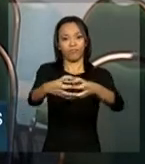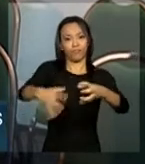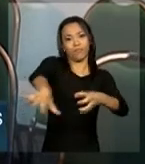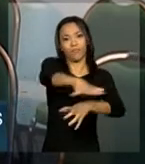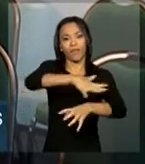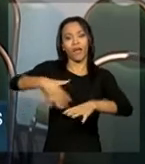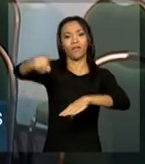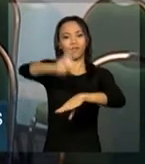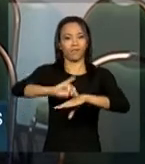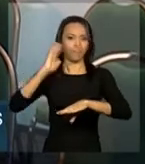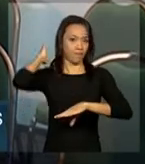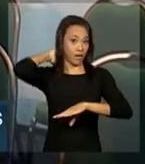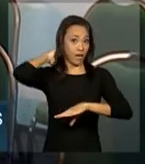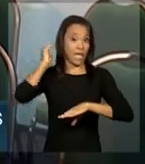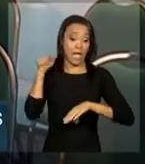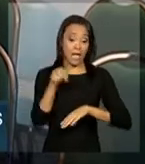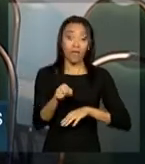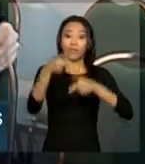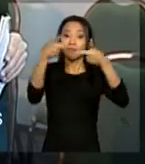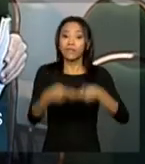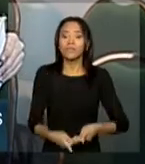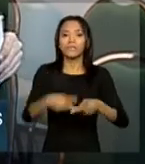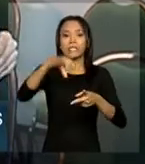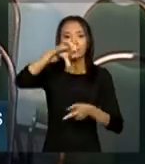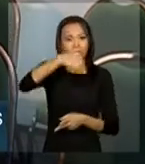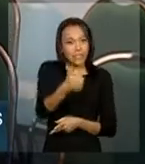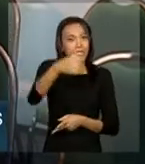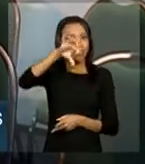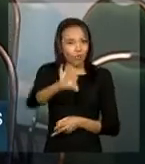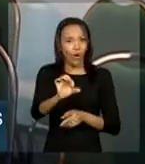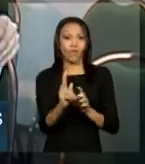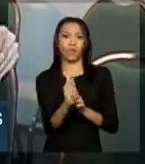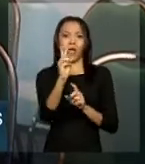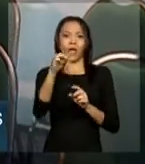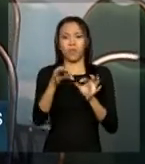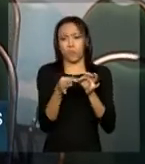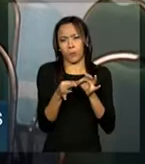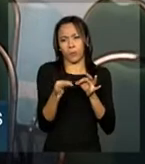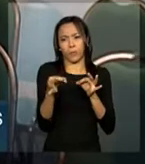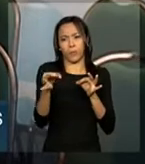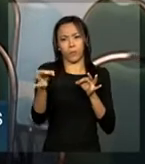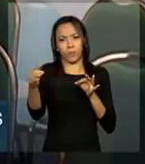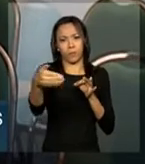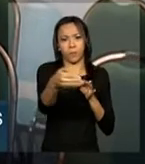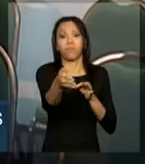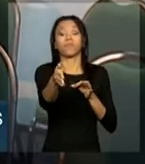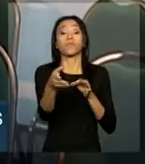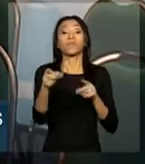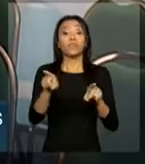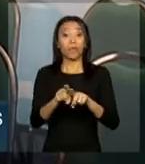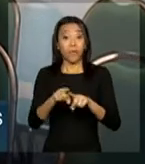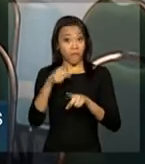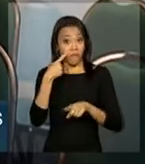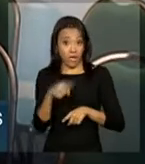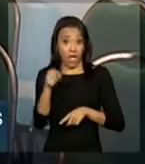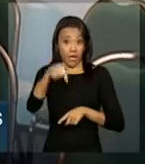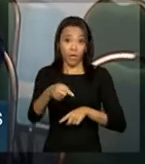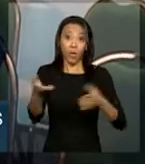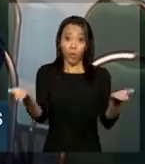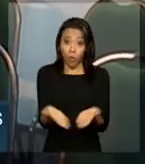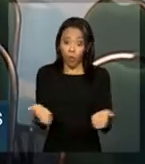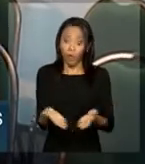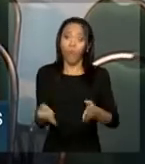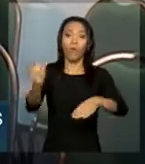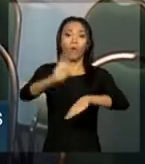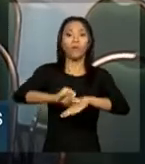Belém. Este projeto vai ter 19 quilômetros de extensão neste itinerário. Considerando a cidade de Belém hoje, com